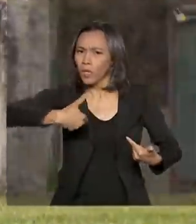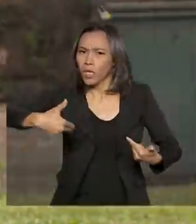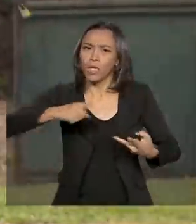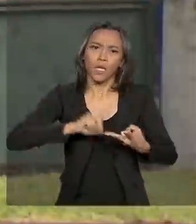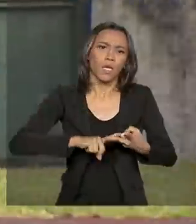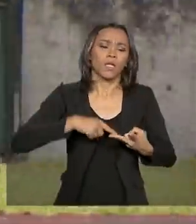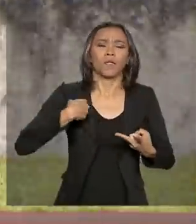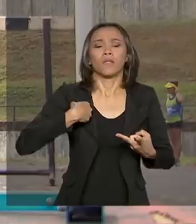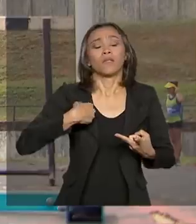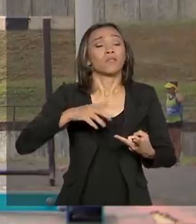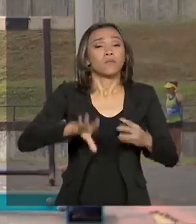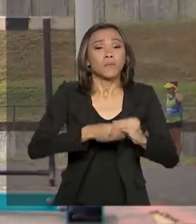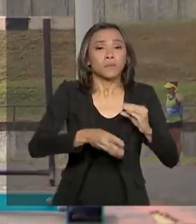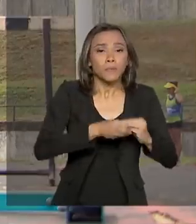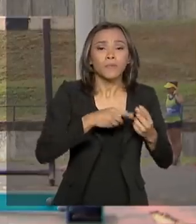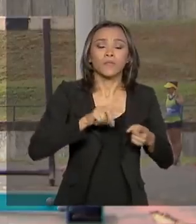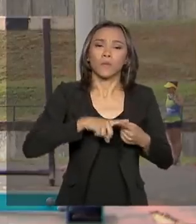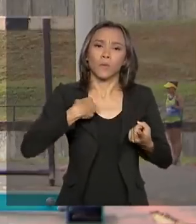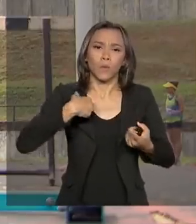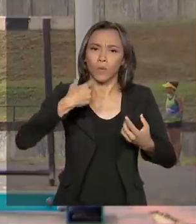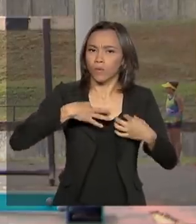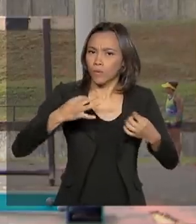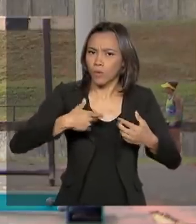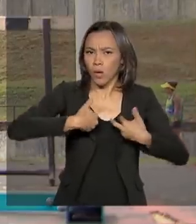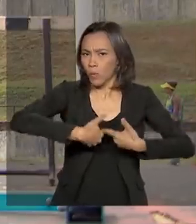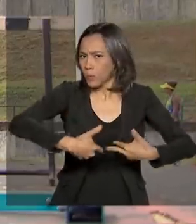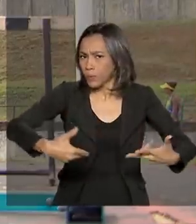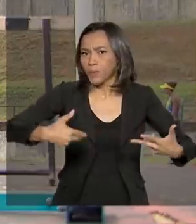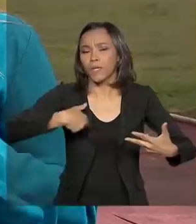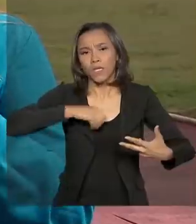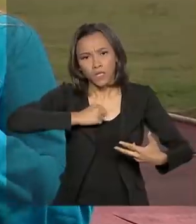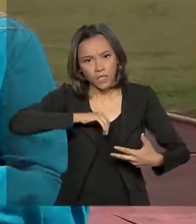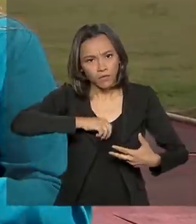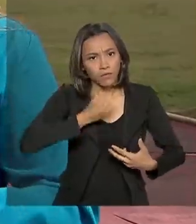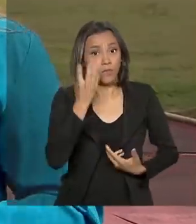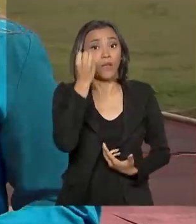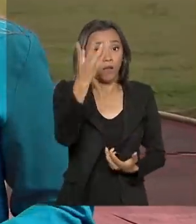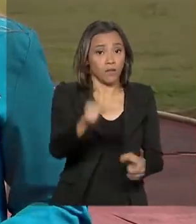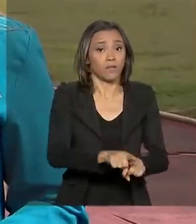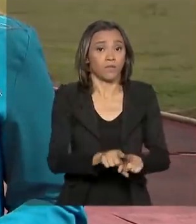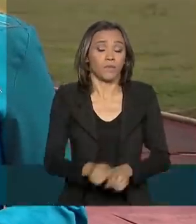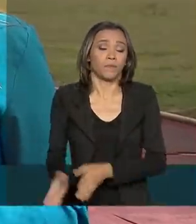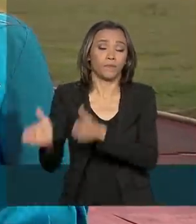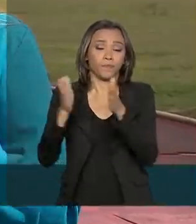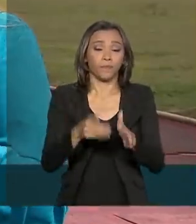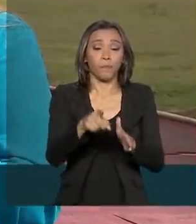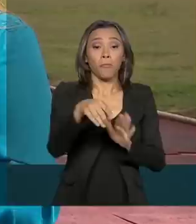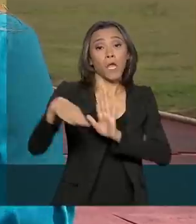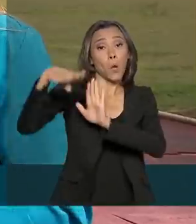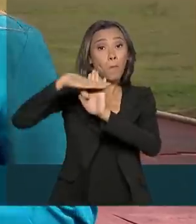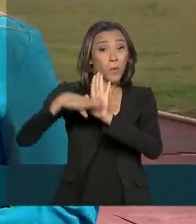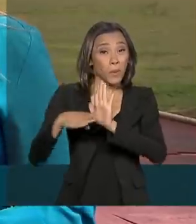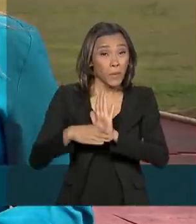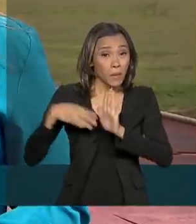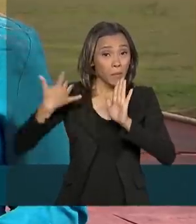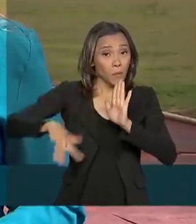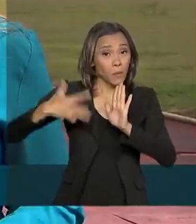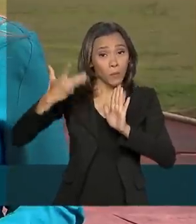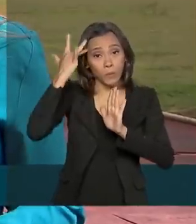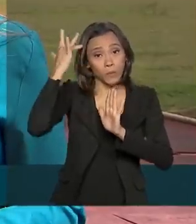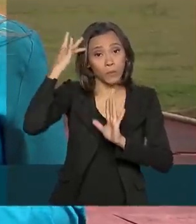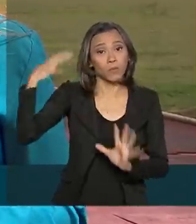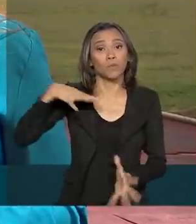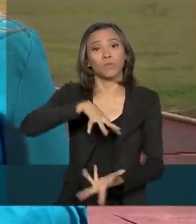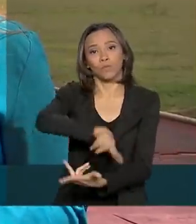calçado. Então, a Bolsa Atleta te dá esse suporte para você conseguir fazer o que você ama, né? O maior programa do mundo de patrocínio direto, o